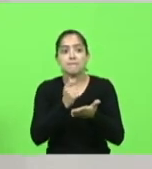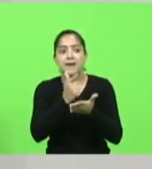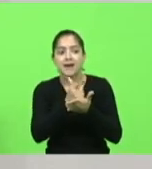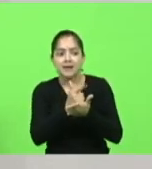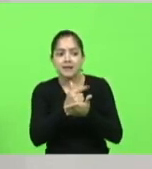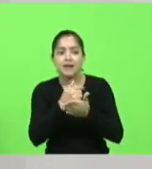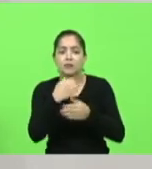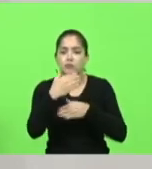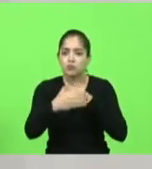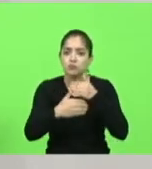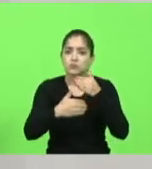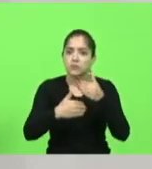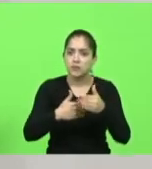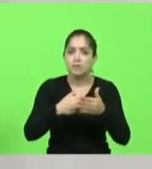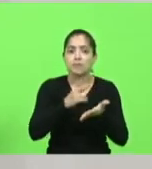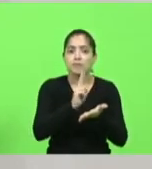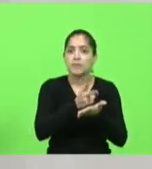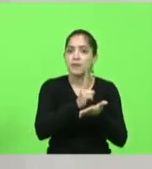para manter